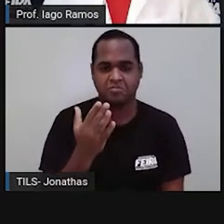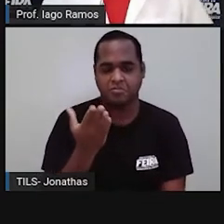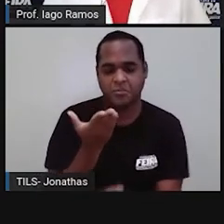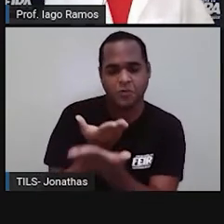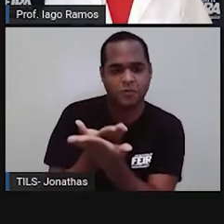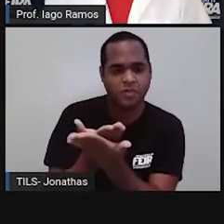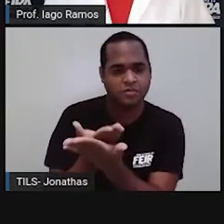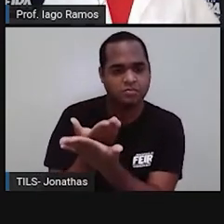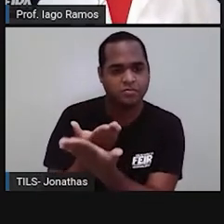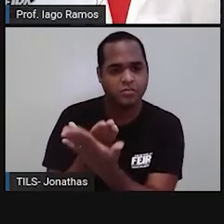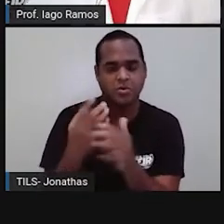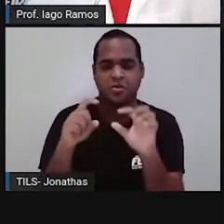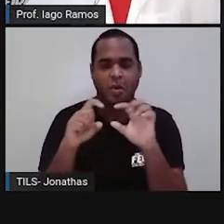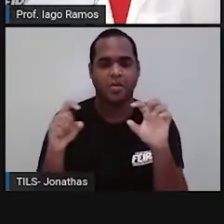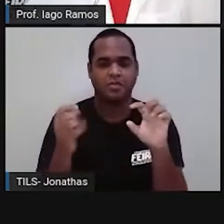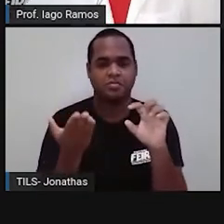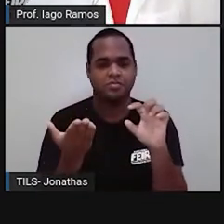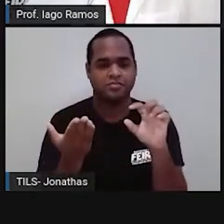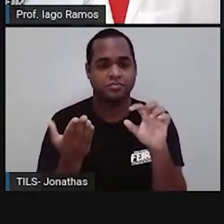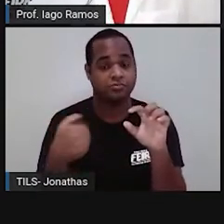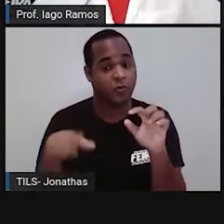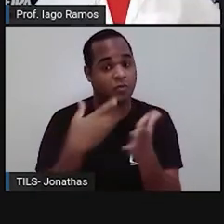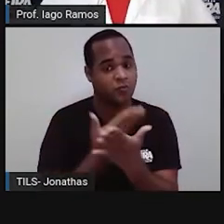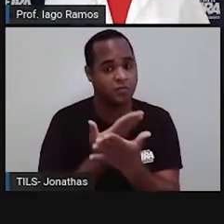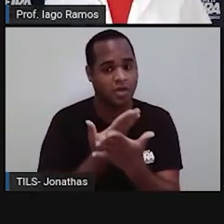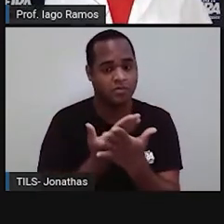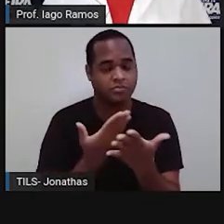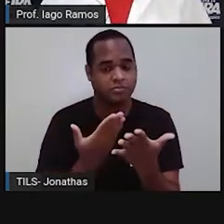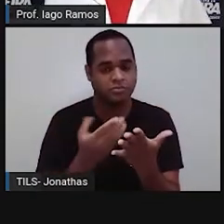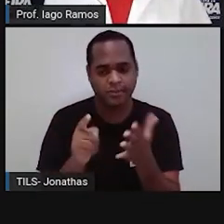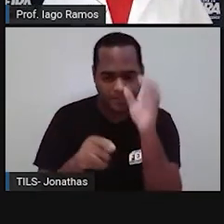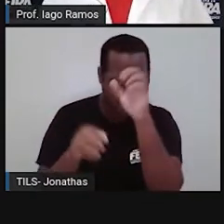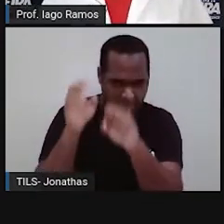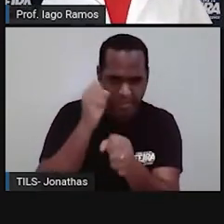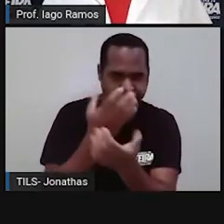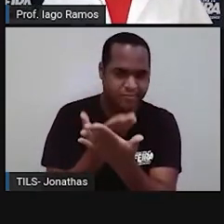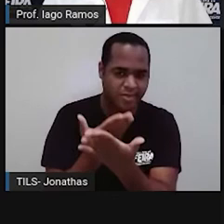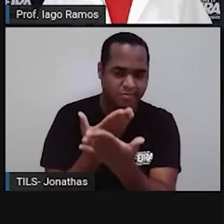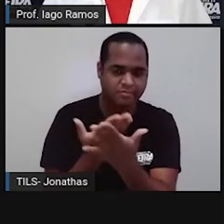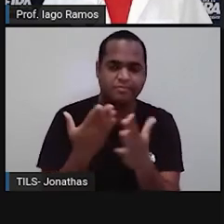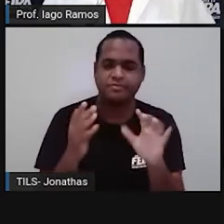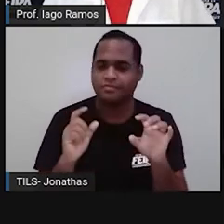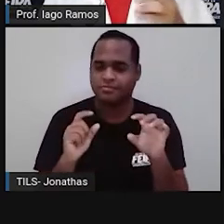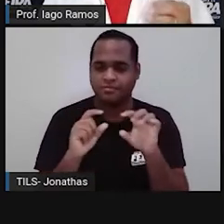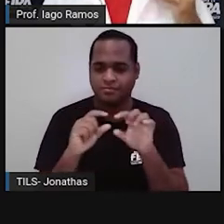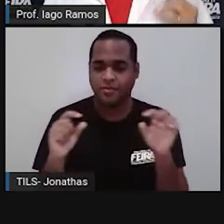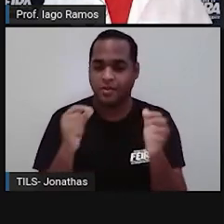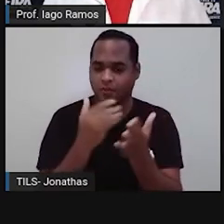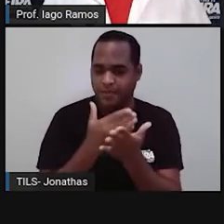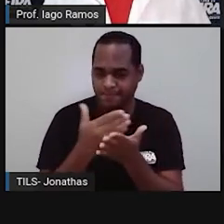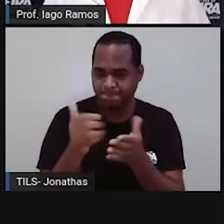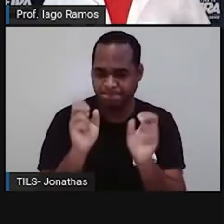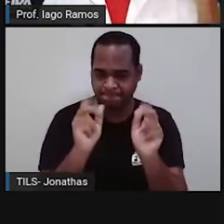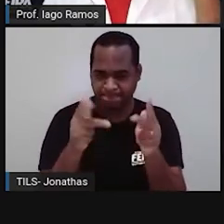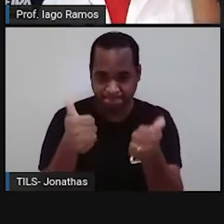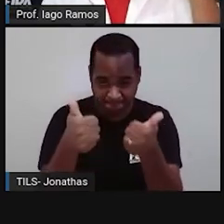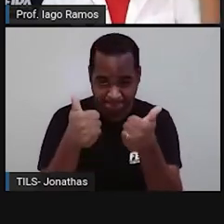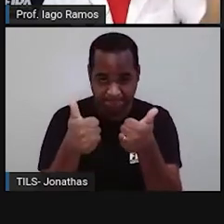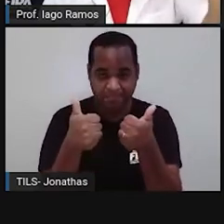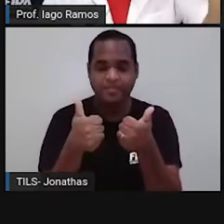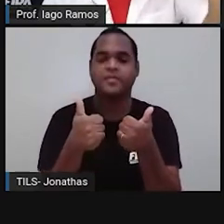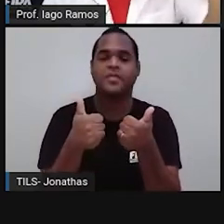Estudante, né? Somos estudantes. Estamos aqui estudando. E aí a gente vai começar, tá bom?